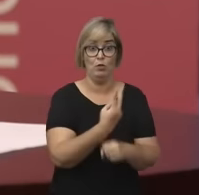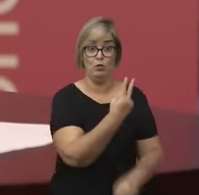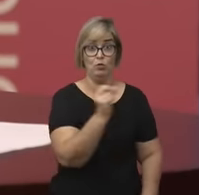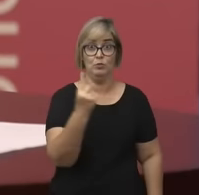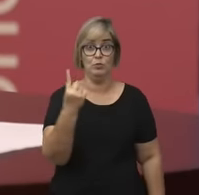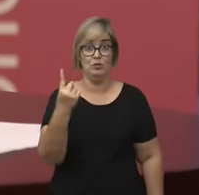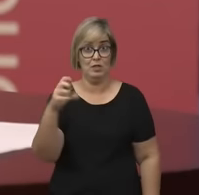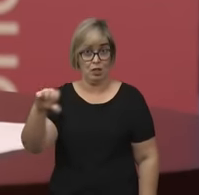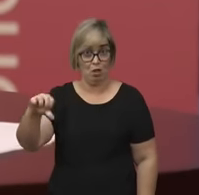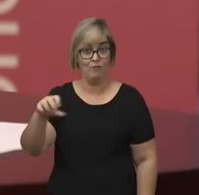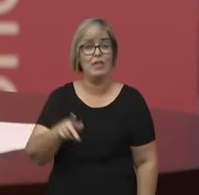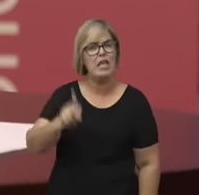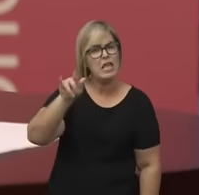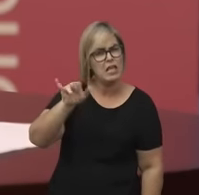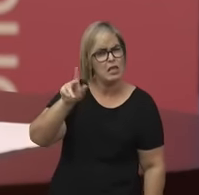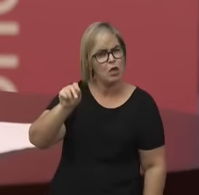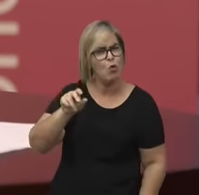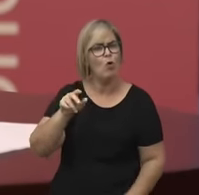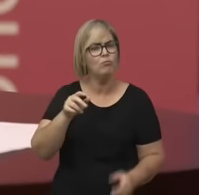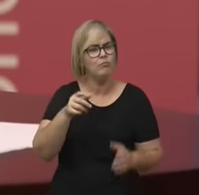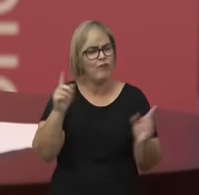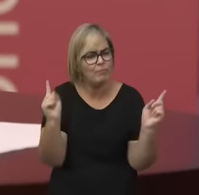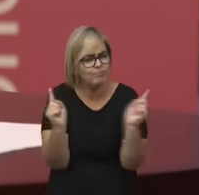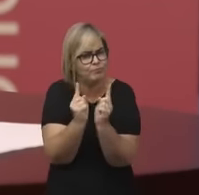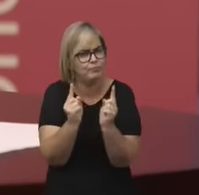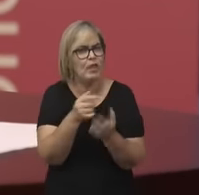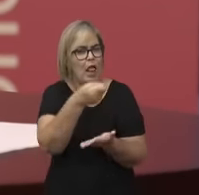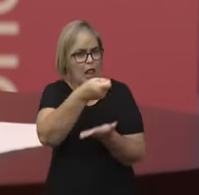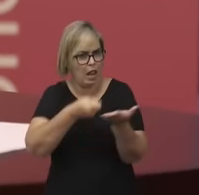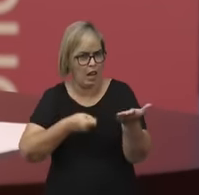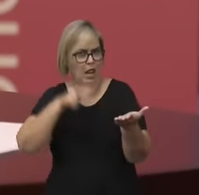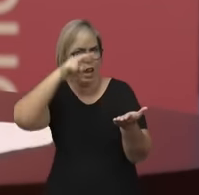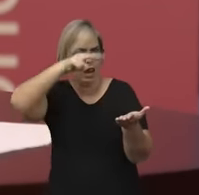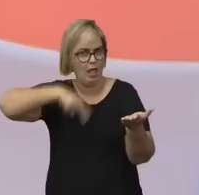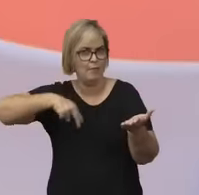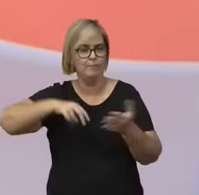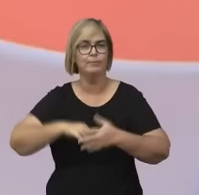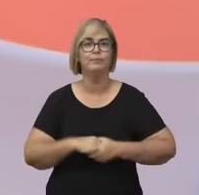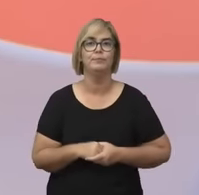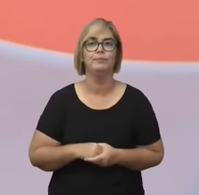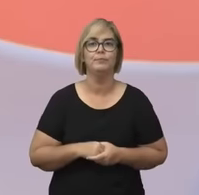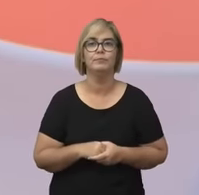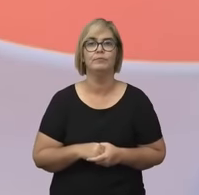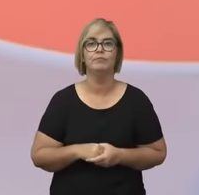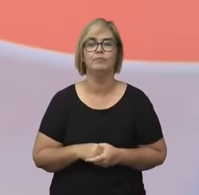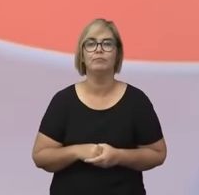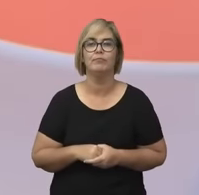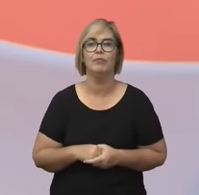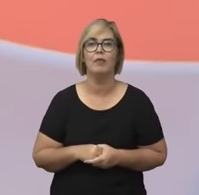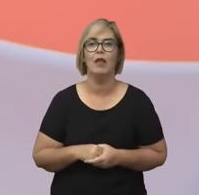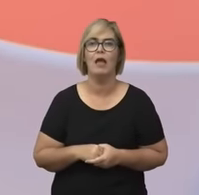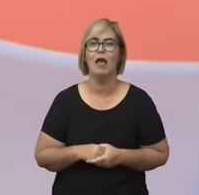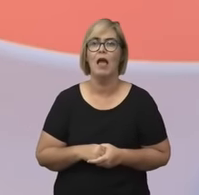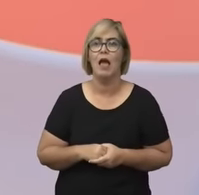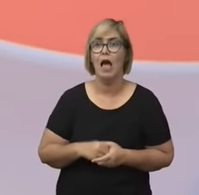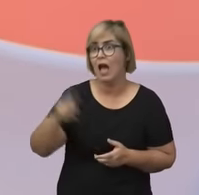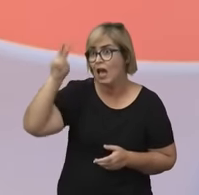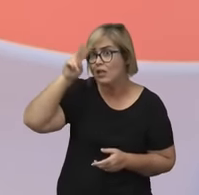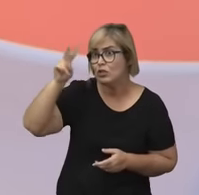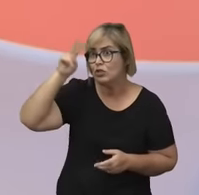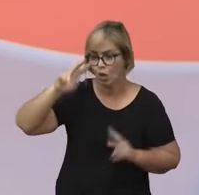vai trazer para a gente a leitura de um parágrafo do texto. A maior parte da história humana